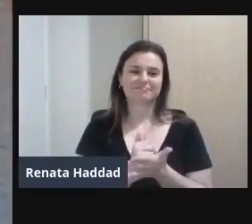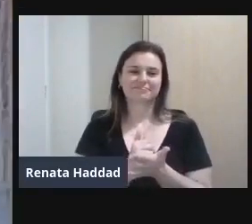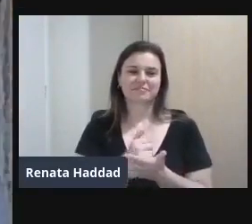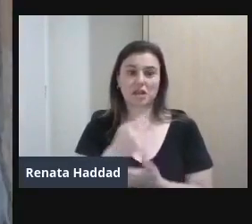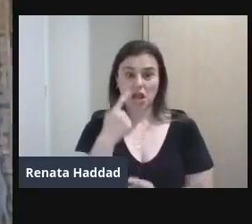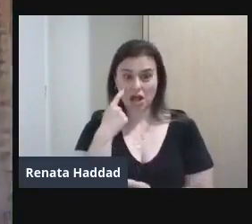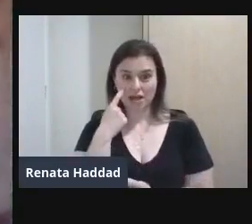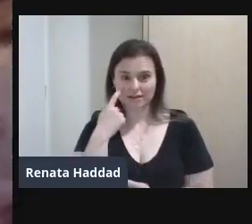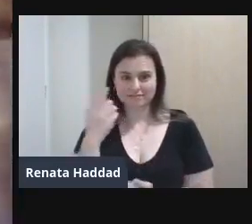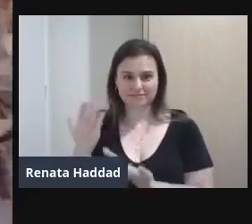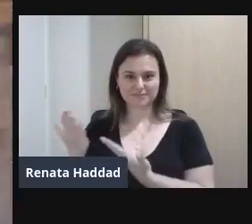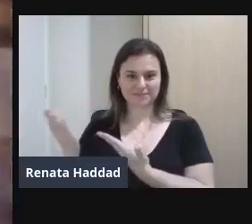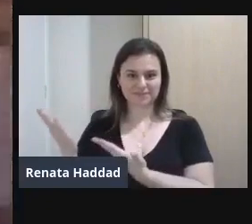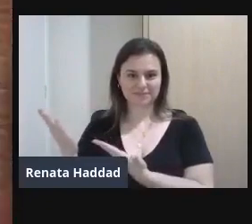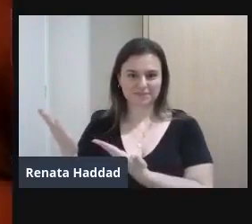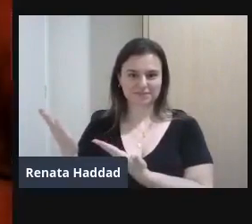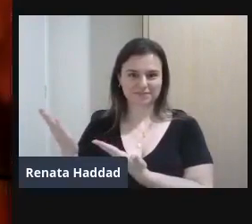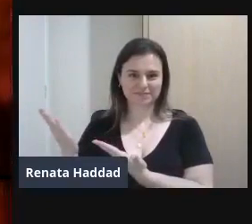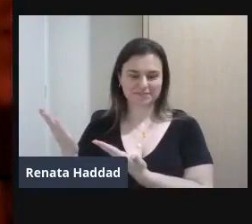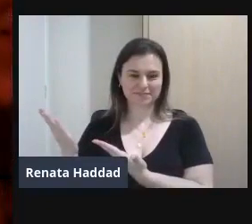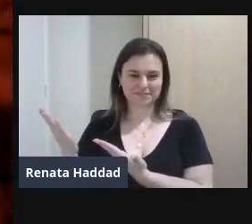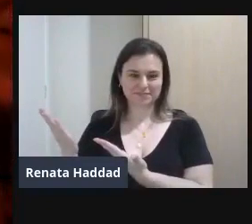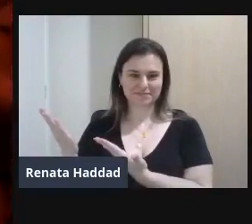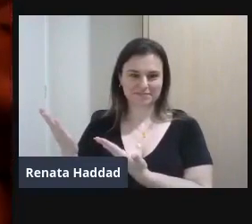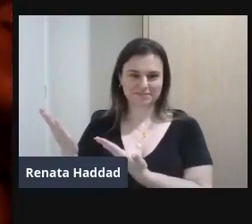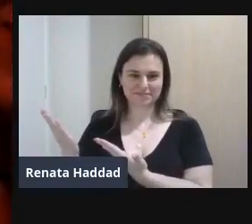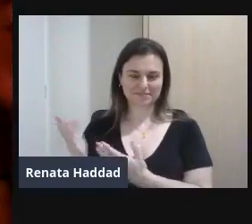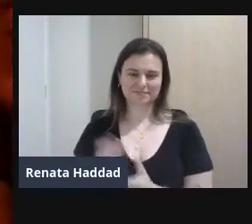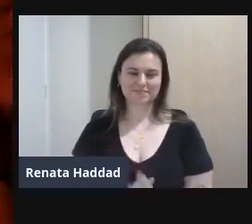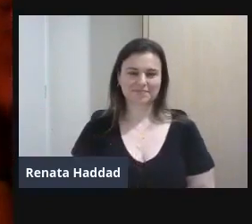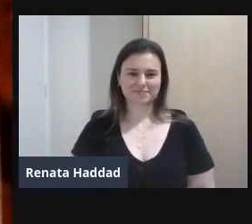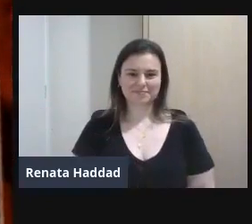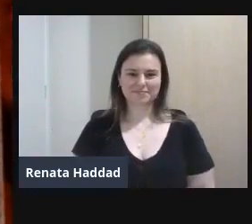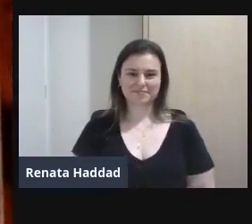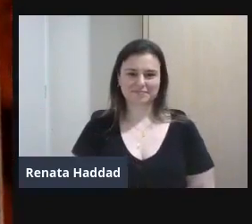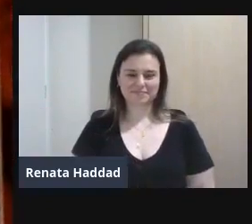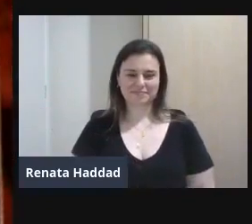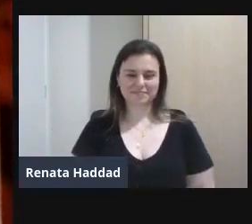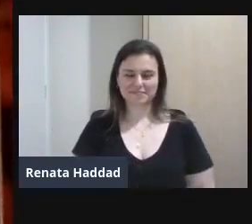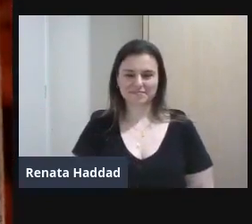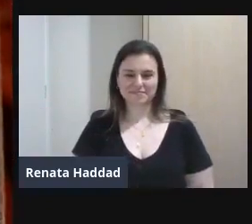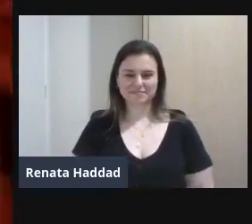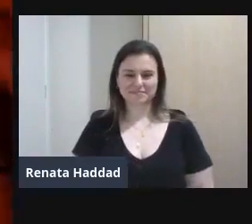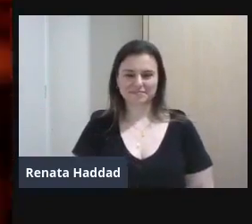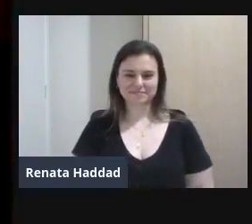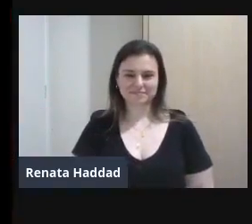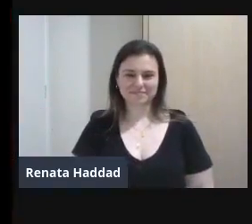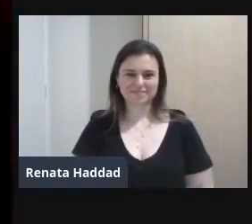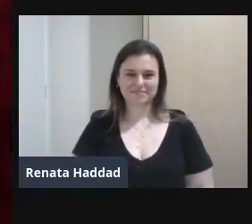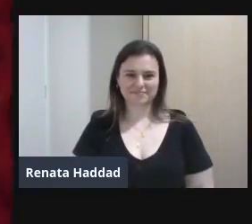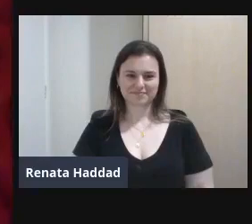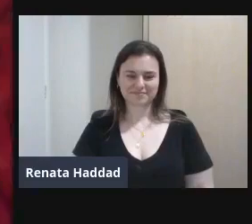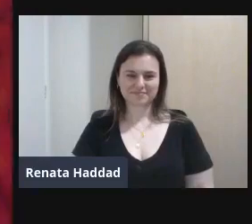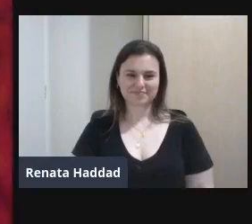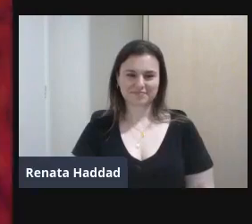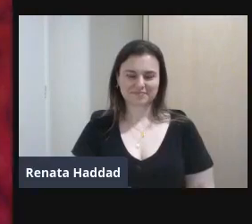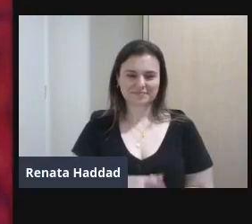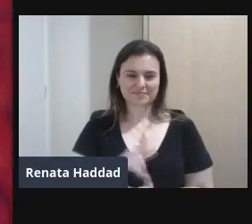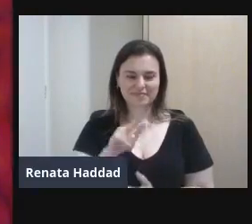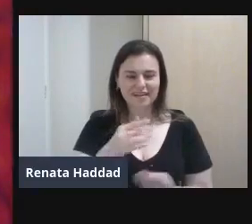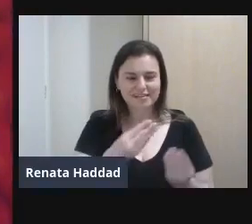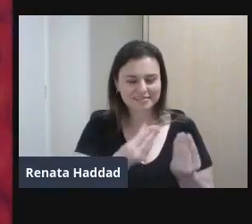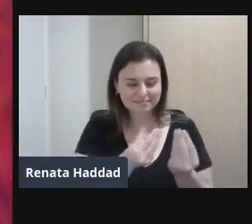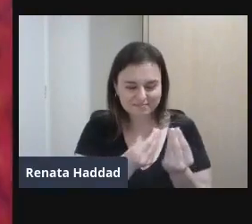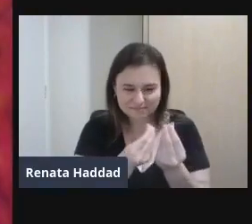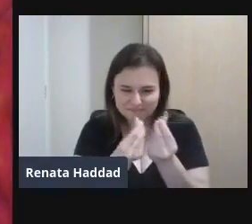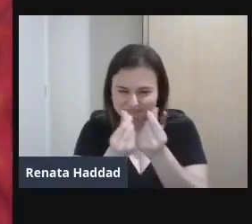Aqui Olha A moina Ai, que demais Não O detalhamento